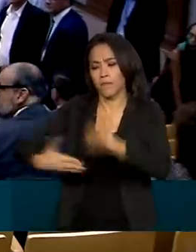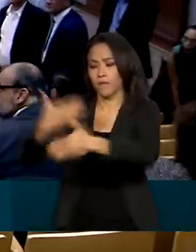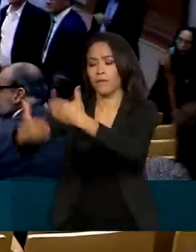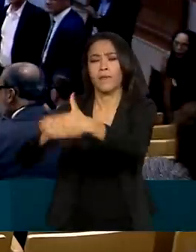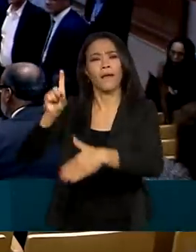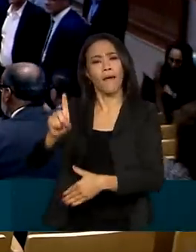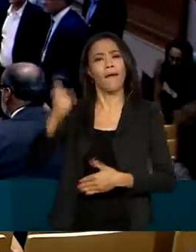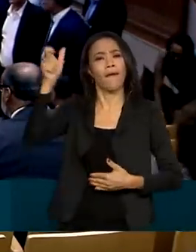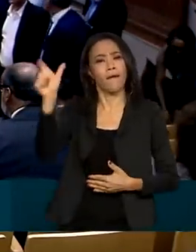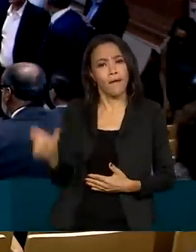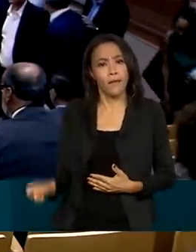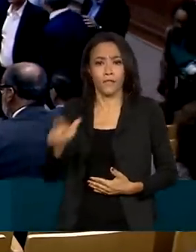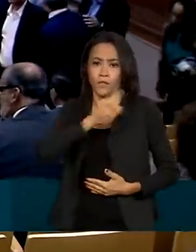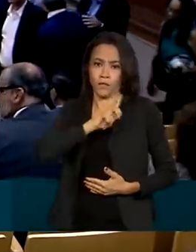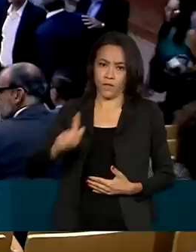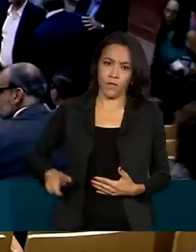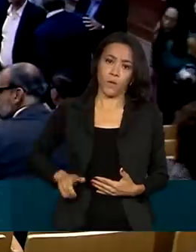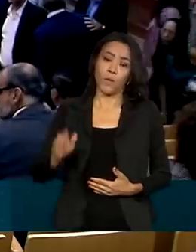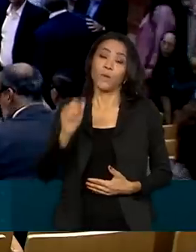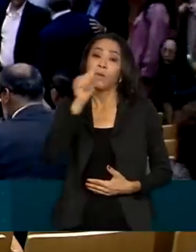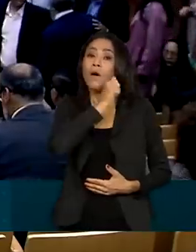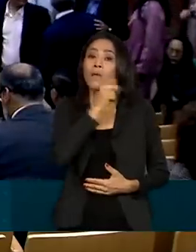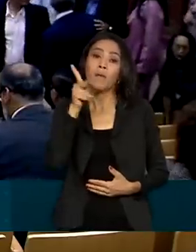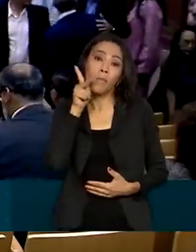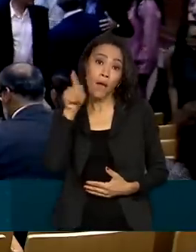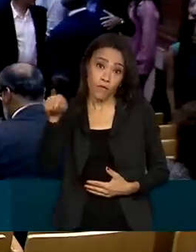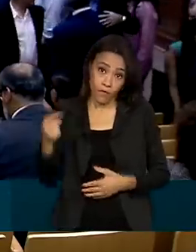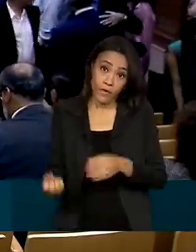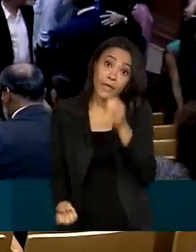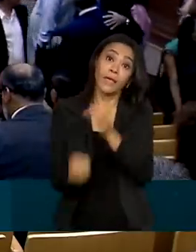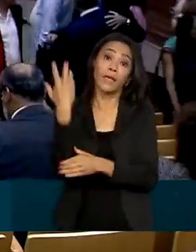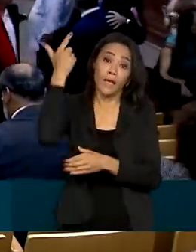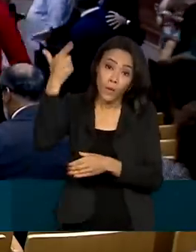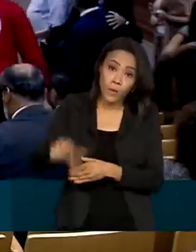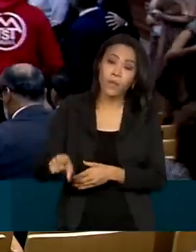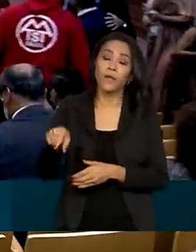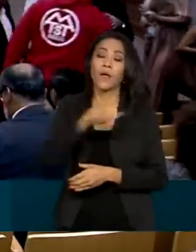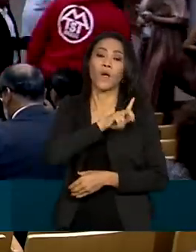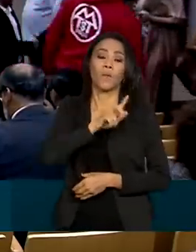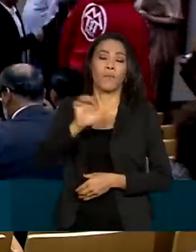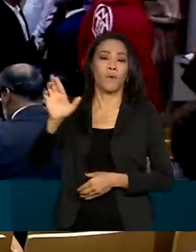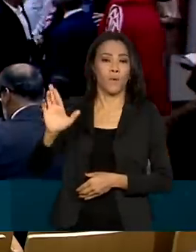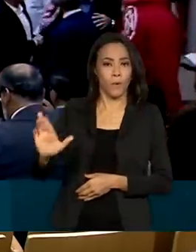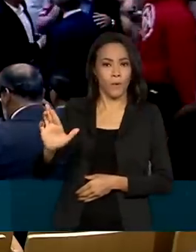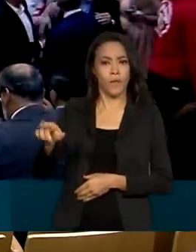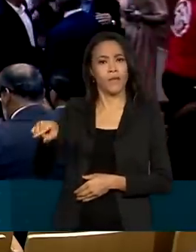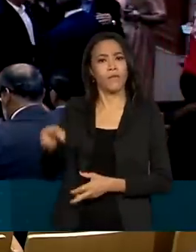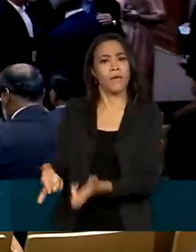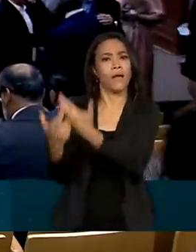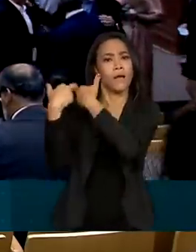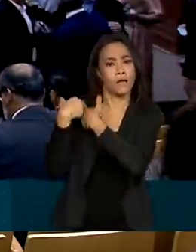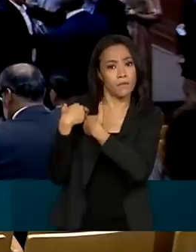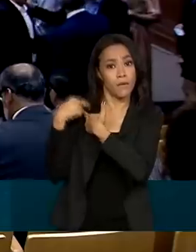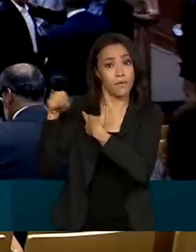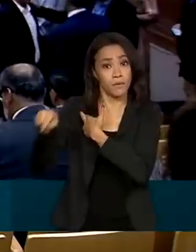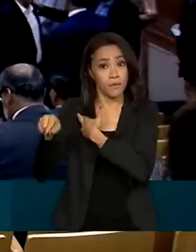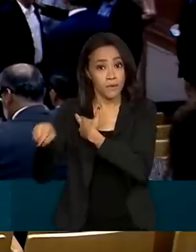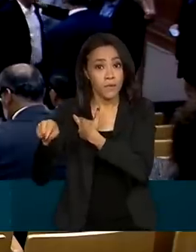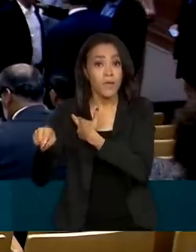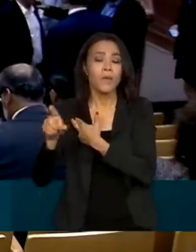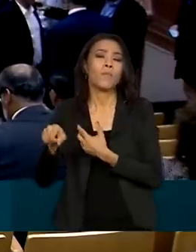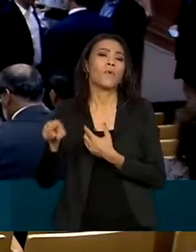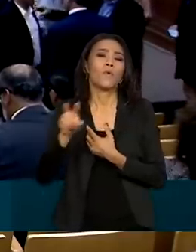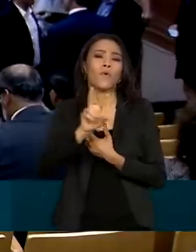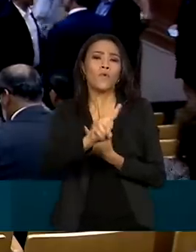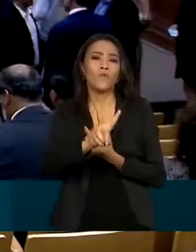-governador do Amapá. A pasta foi recriada pelo governo Lula e ficará responsável pela Companhia de Desenvolvimento do